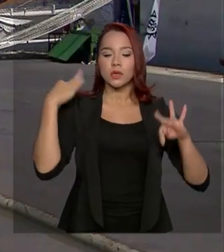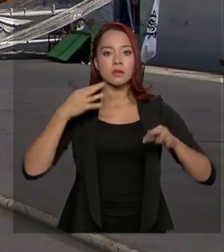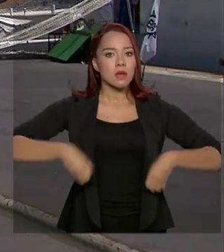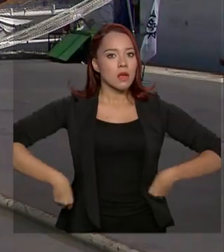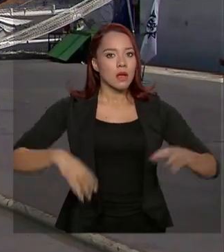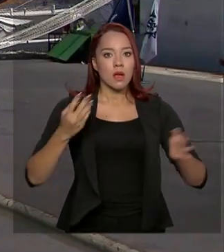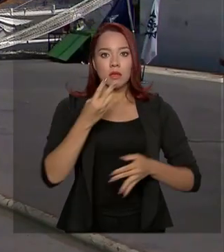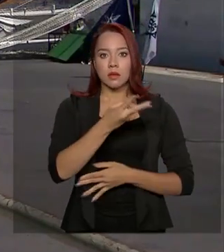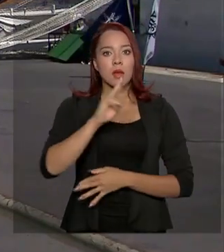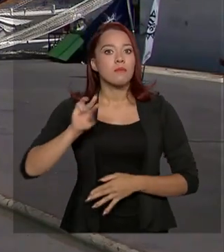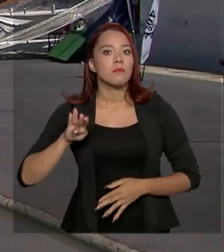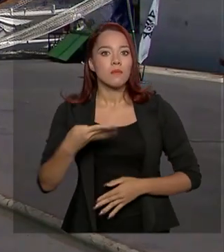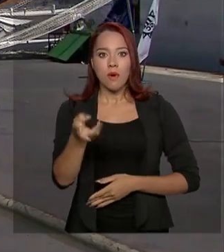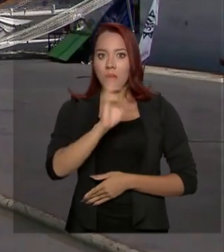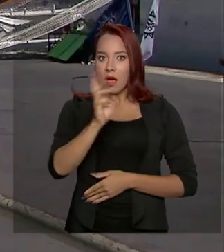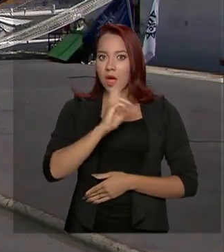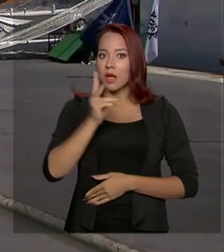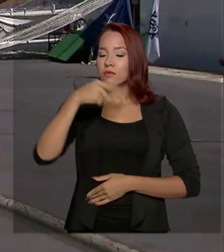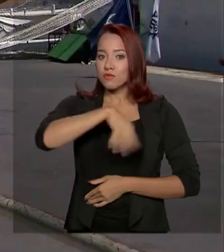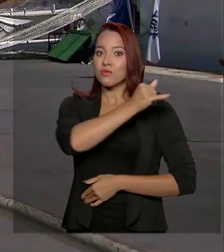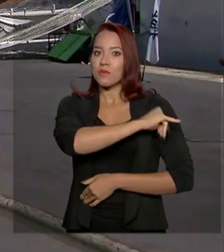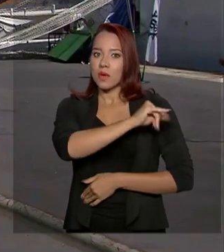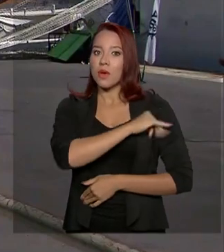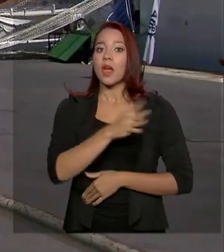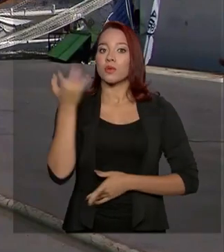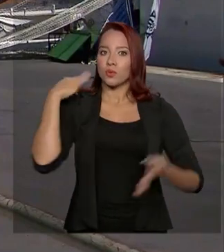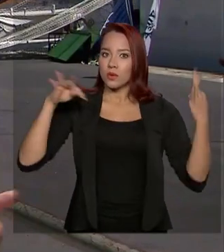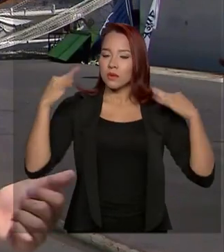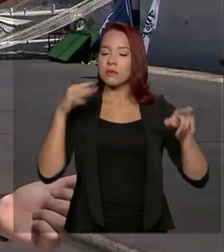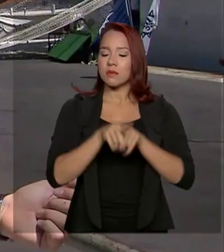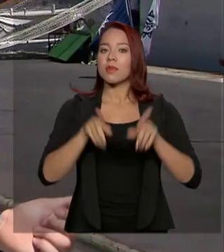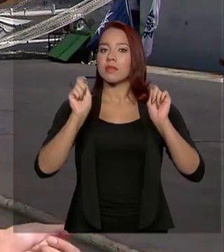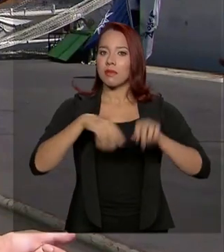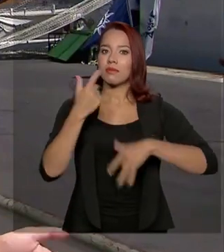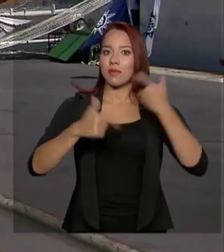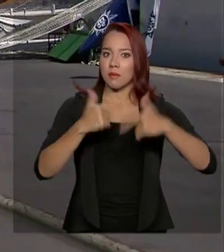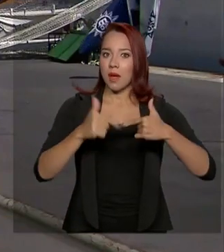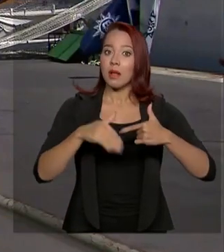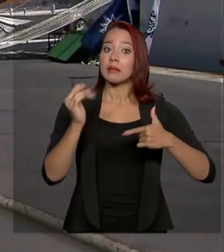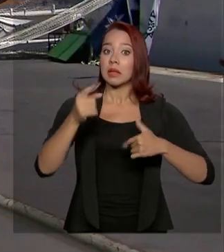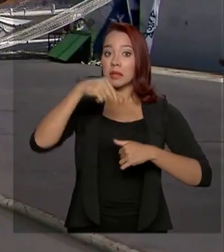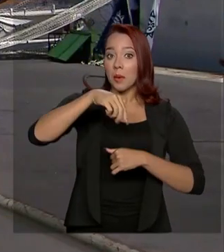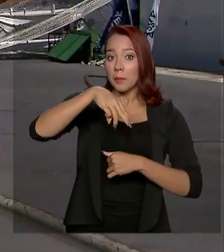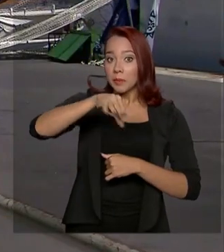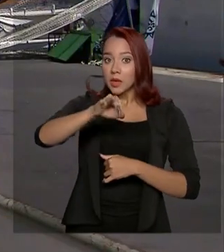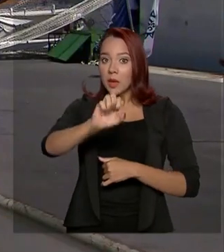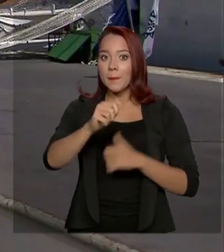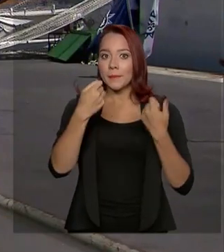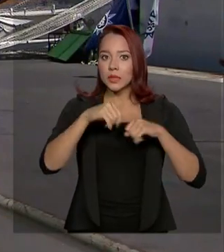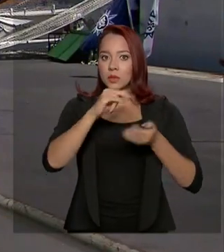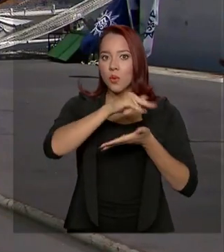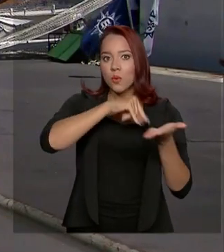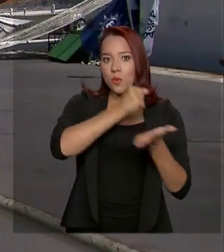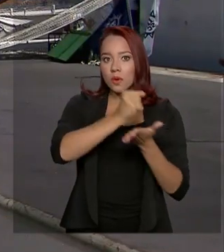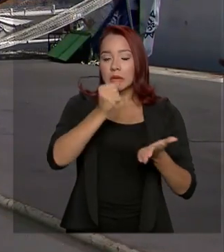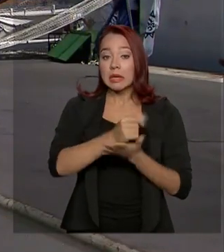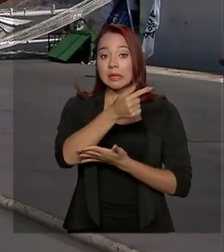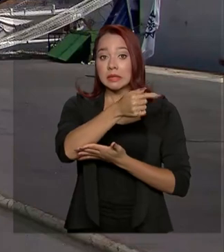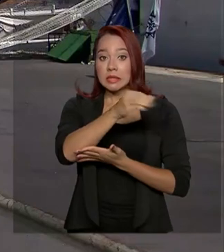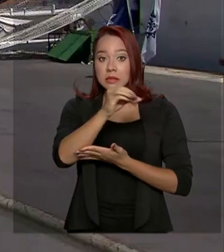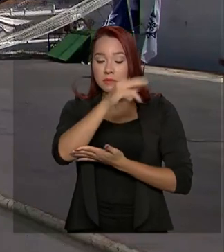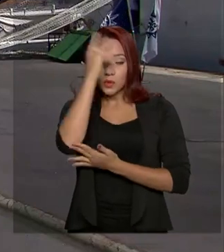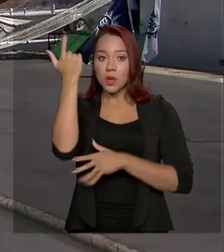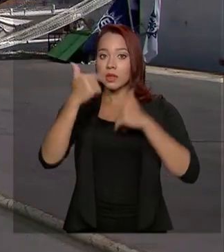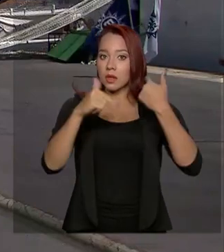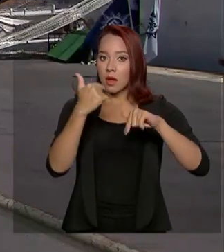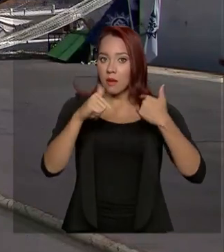de reais aqui no Rio de Janeiro. Esses turistas também geram empregos, tanto que o Pier Mauá precisou contratar 700 funcionários